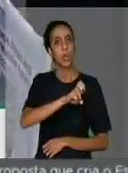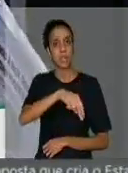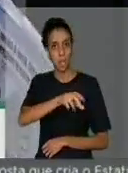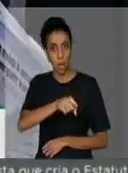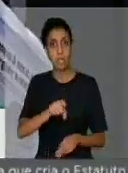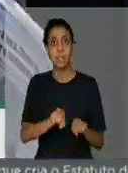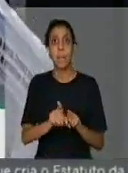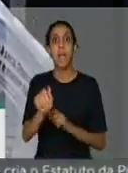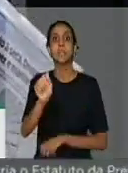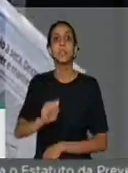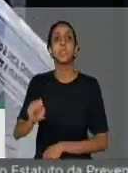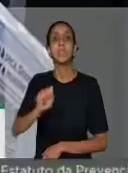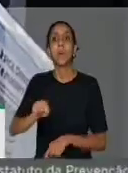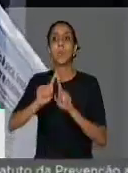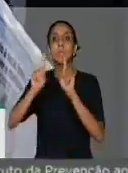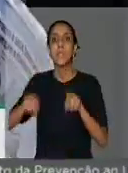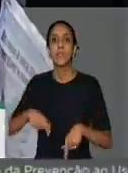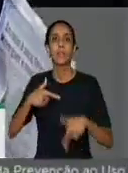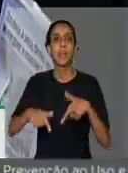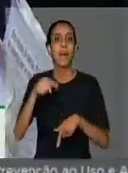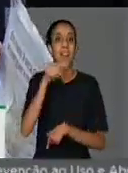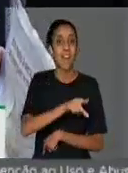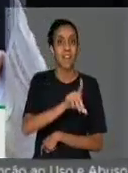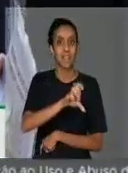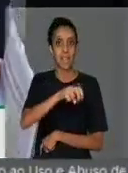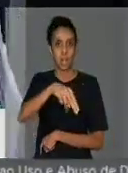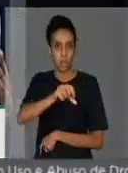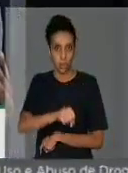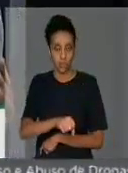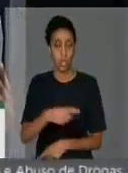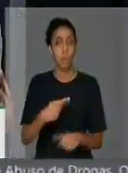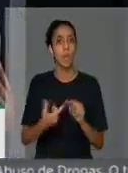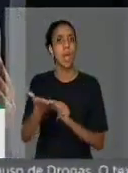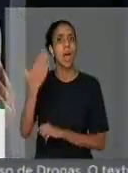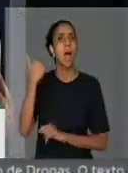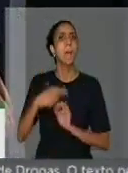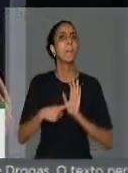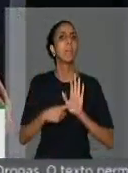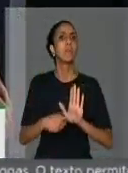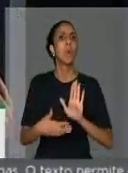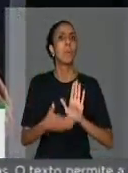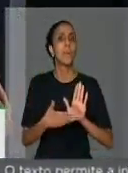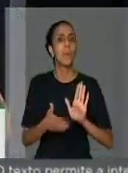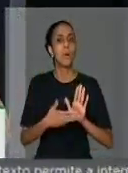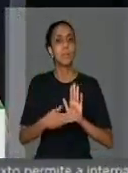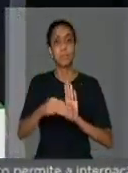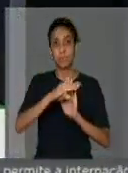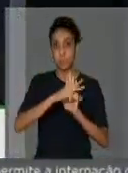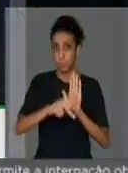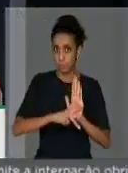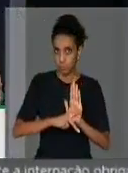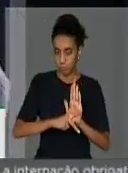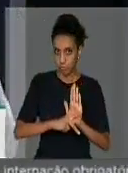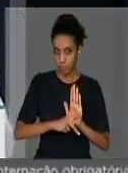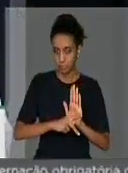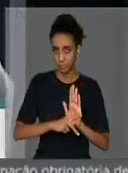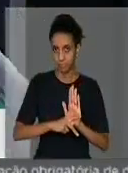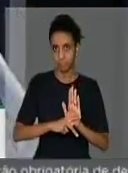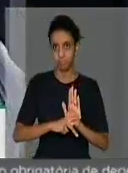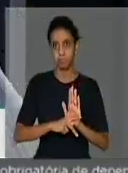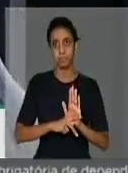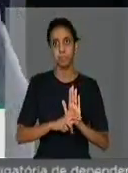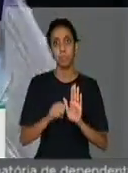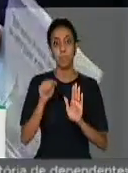Associação dos Servidores do Denox. Porque há três anos passados foi apresentada uma proposta de medida provisória, justamente